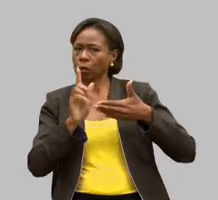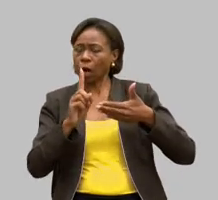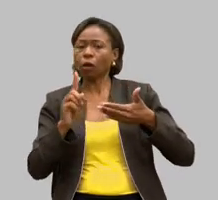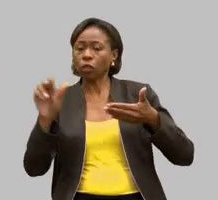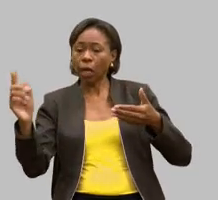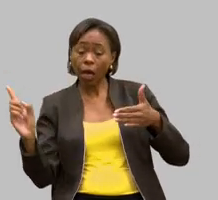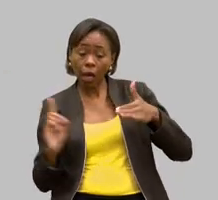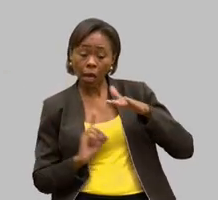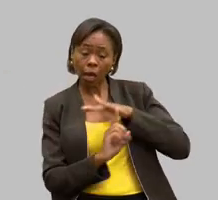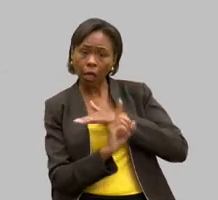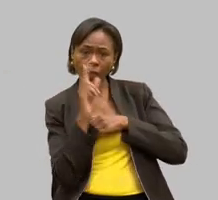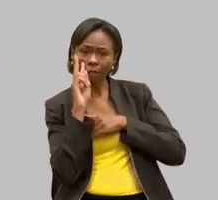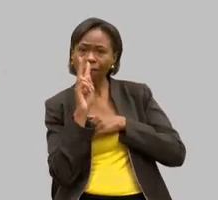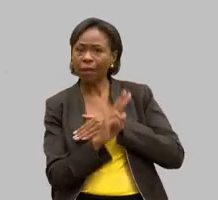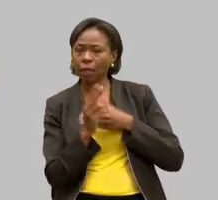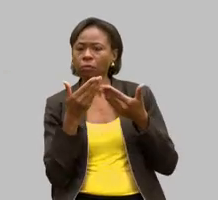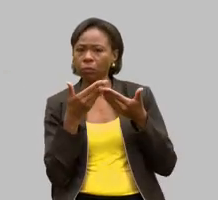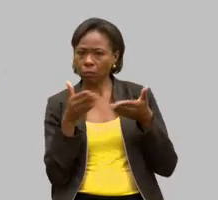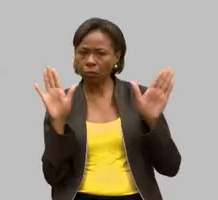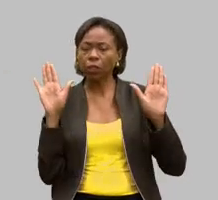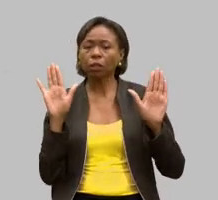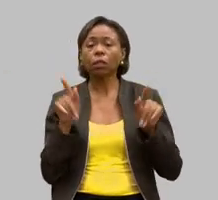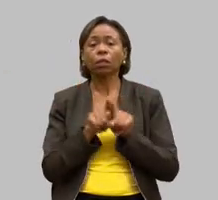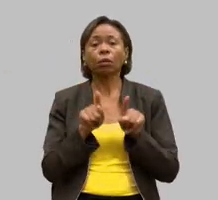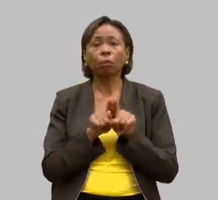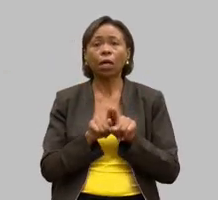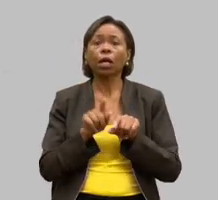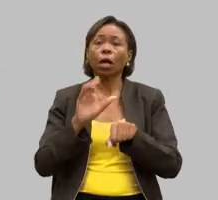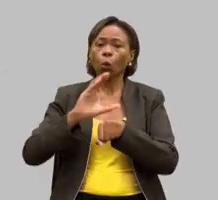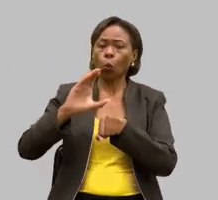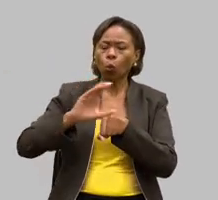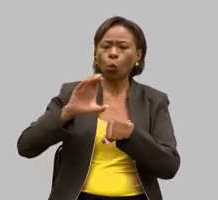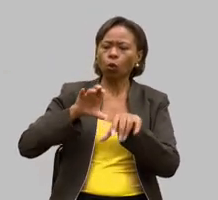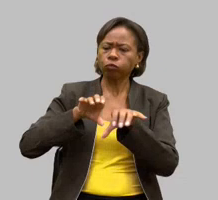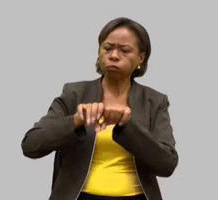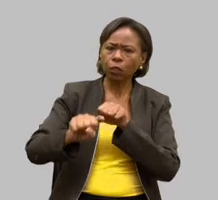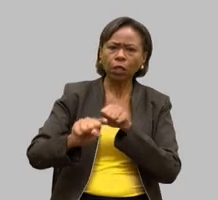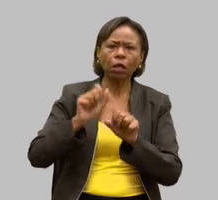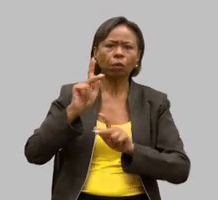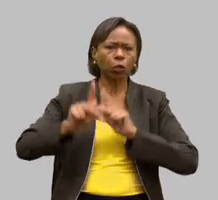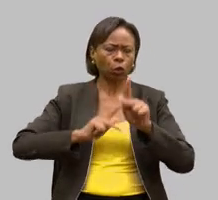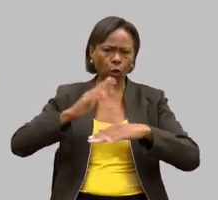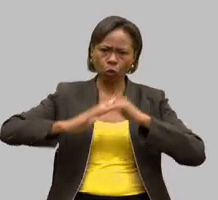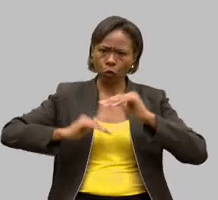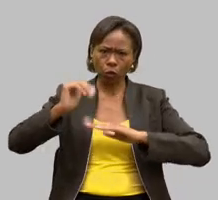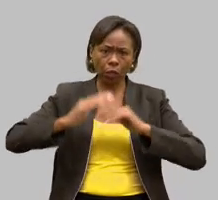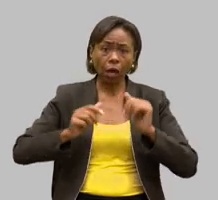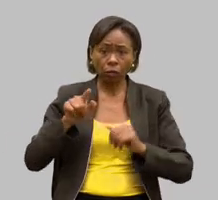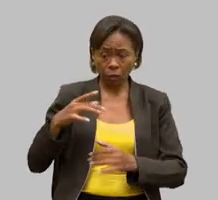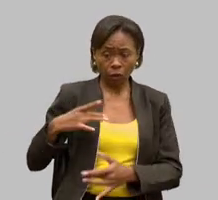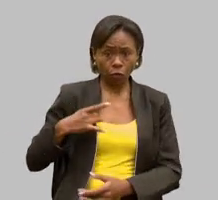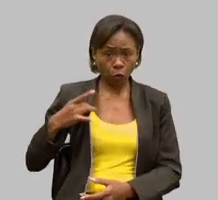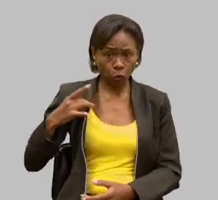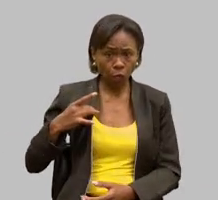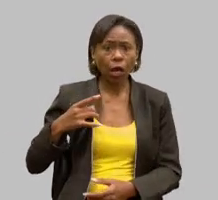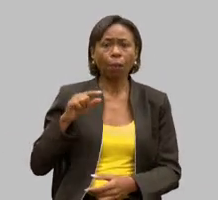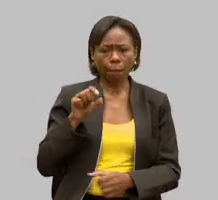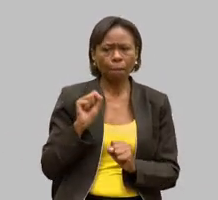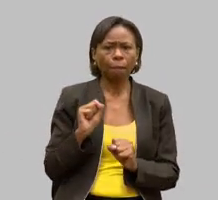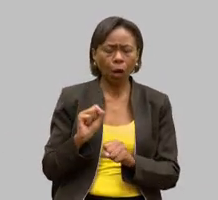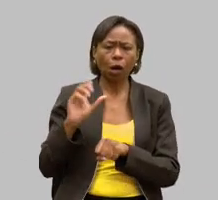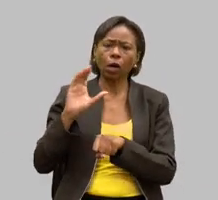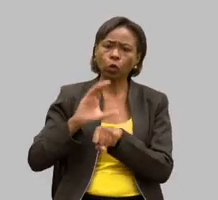transparentes existe a possibilidade de formação de profissionais capacitados a pessoa que vai ser voluntária ele pode depois ser uma pessoa